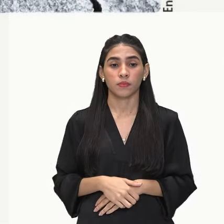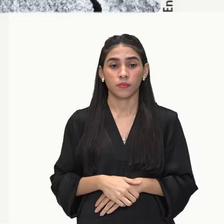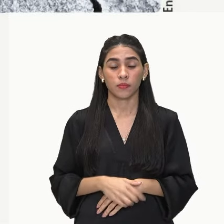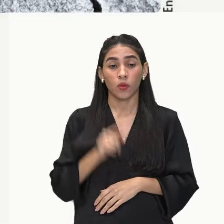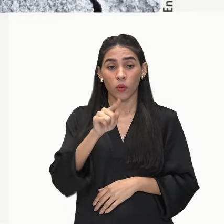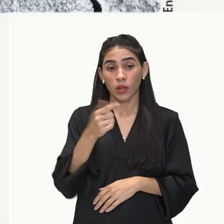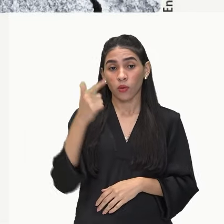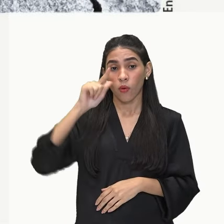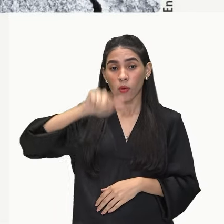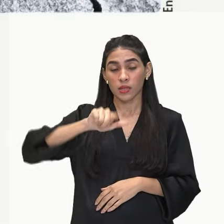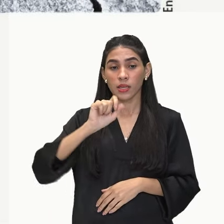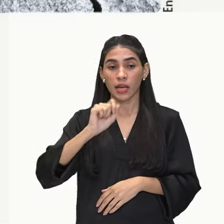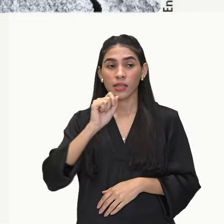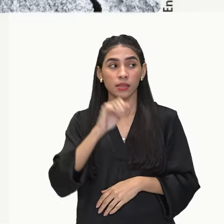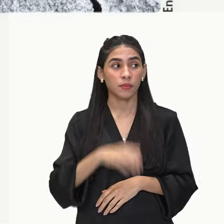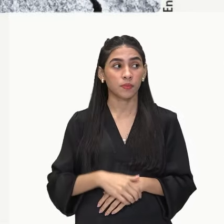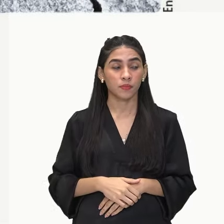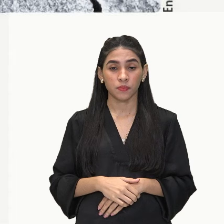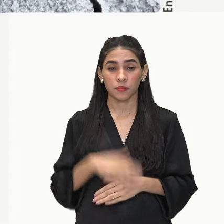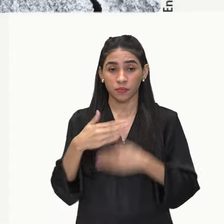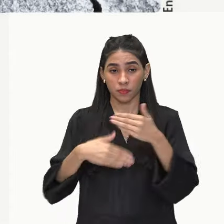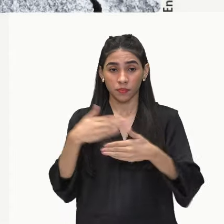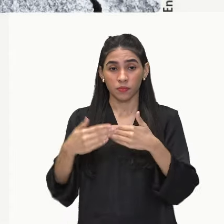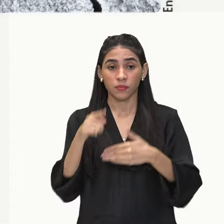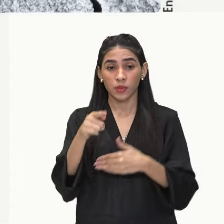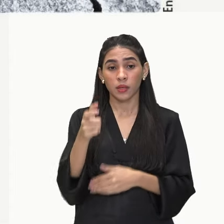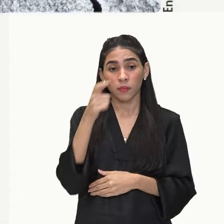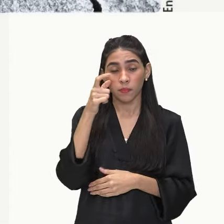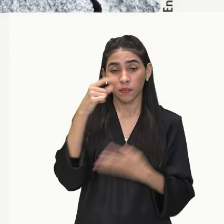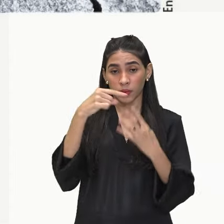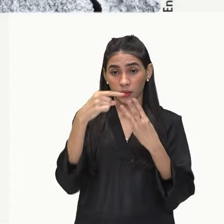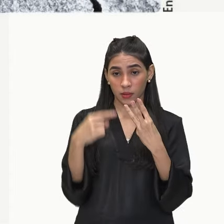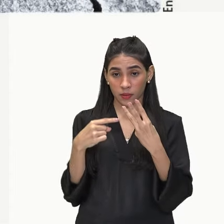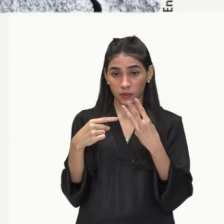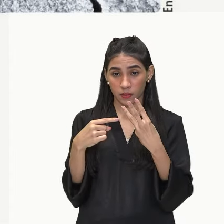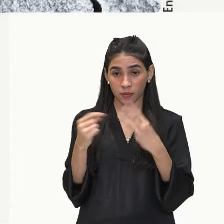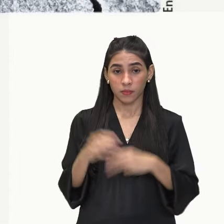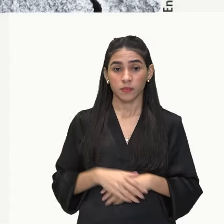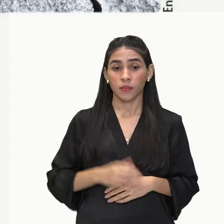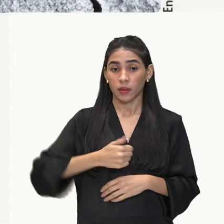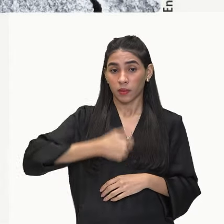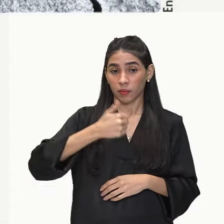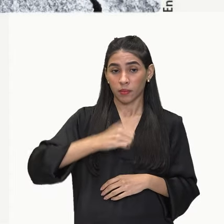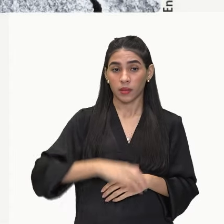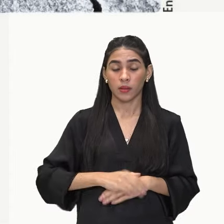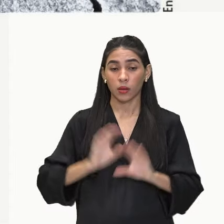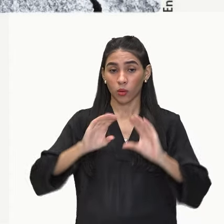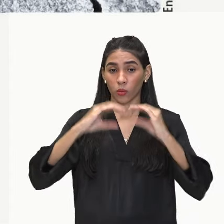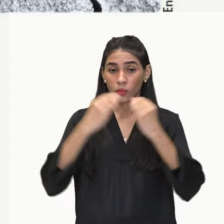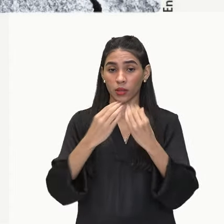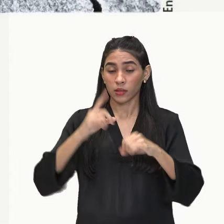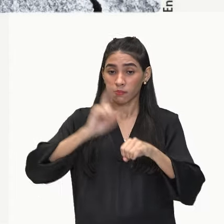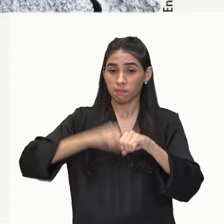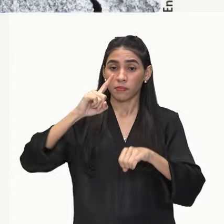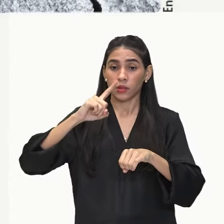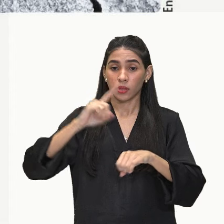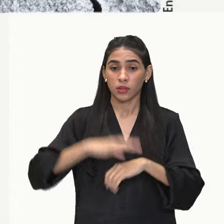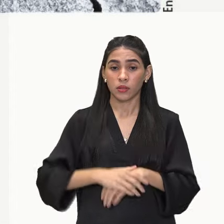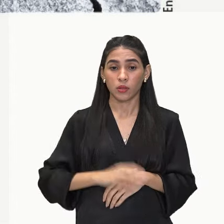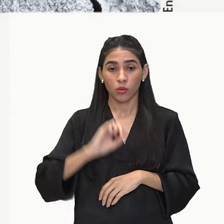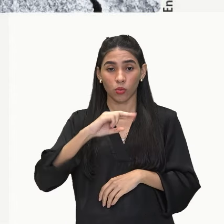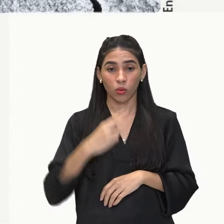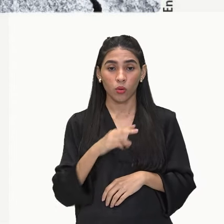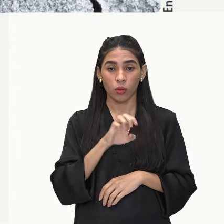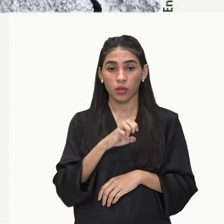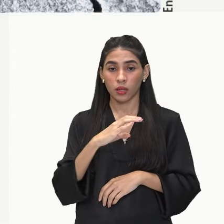acontecer essa sucessão ecológica, é necessário observar três fases. A primeira, que é a comunidade pioneira, ou